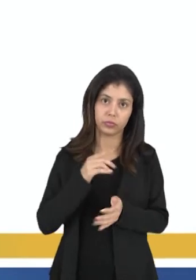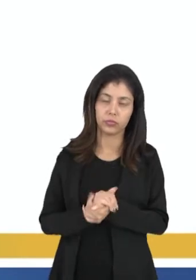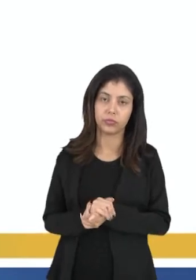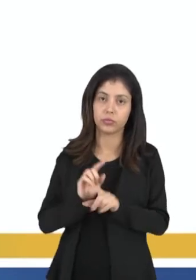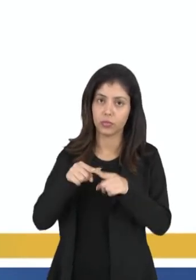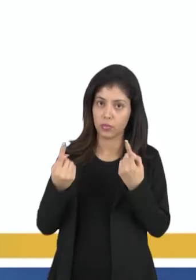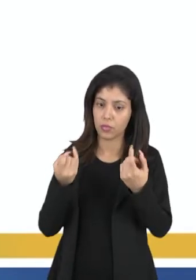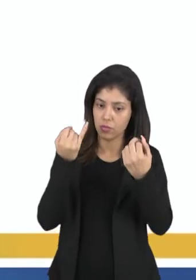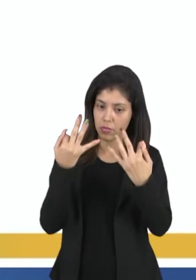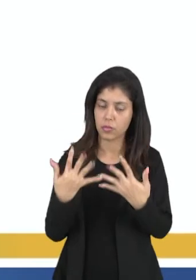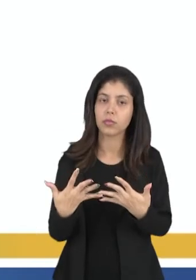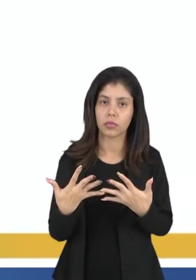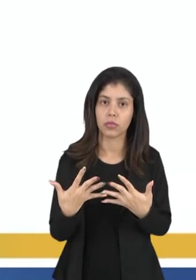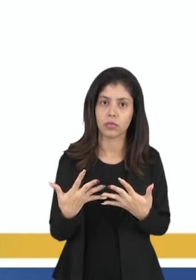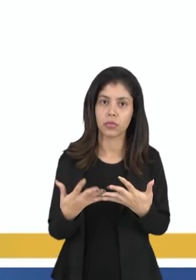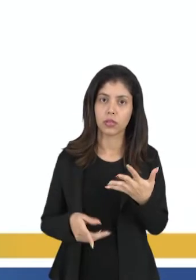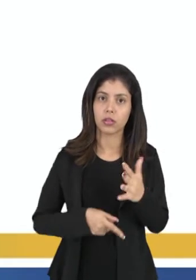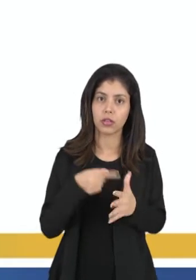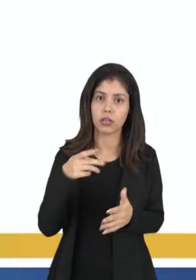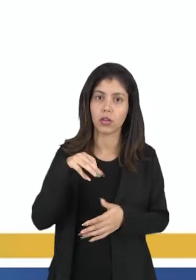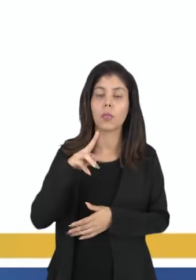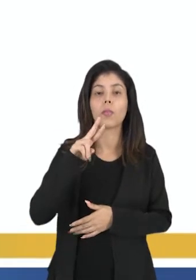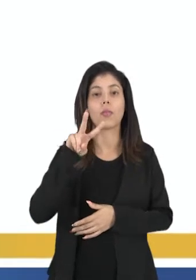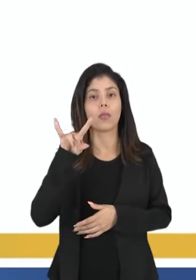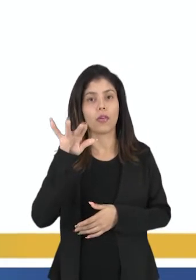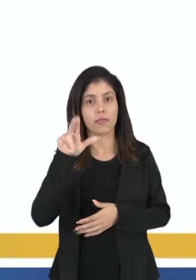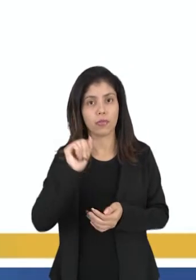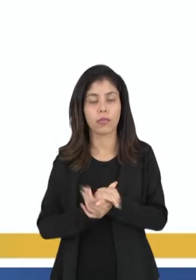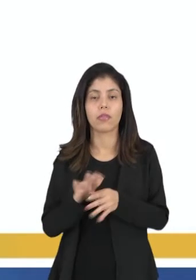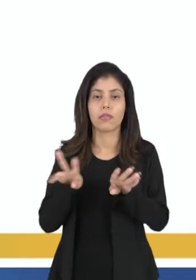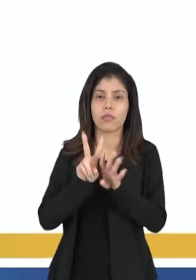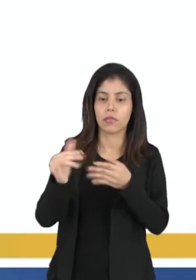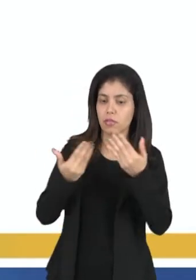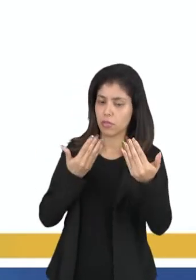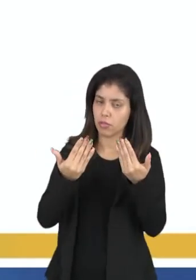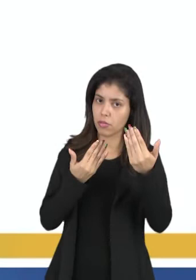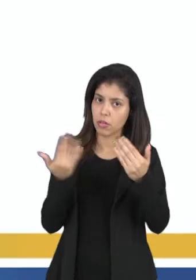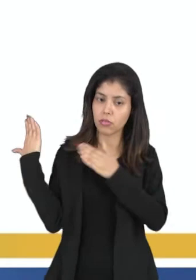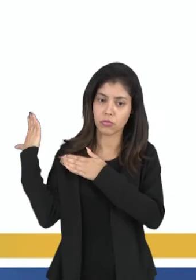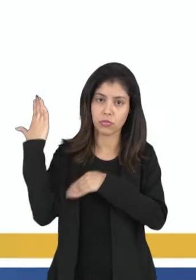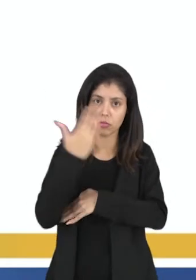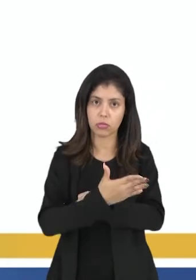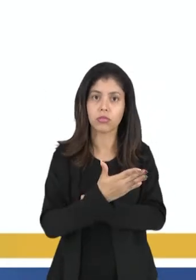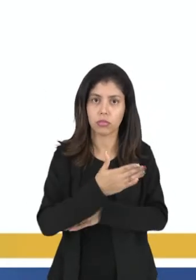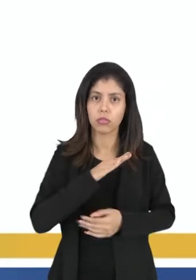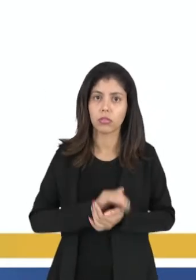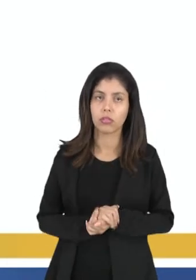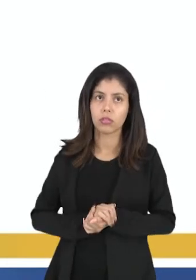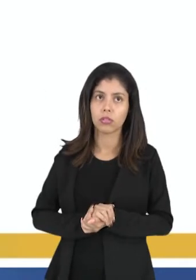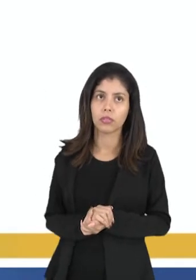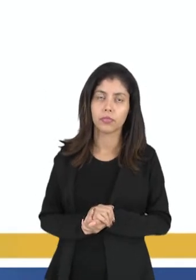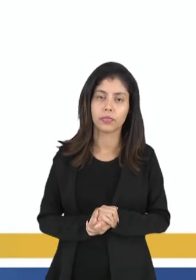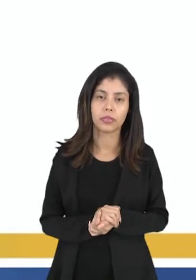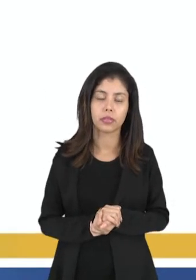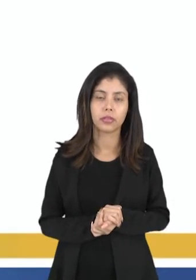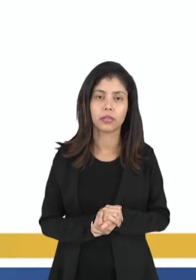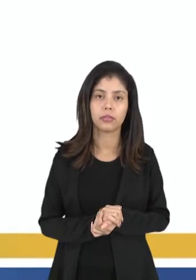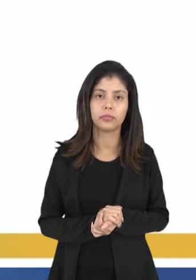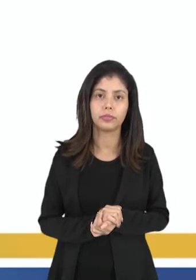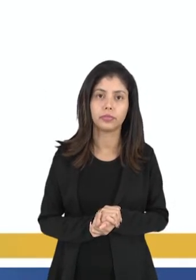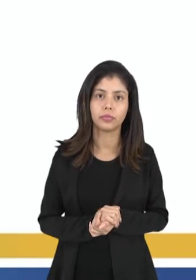imóvel, mas ele não vai dizer que esse primeiro motor imóvel, ele tem relações diretas, certo? Com